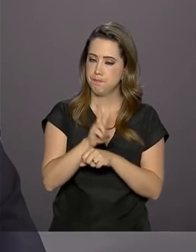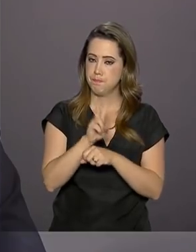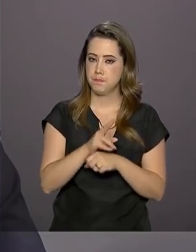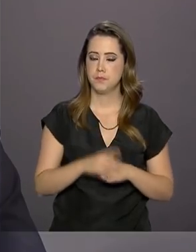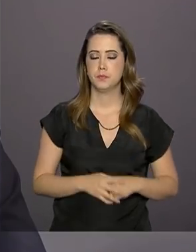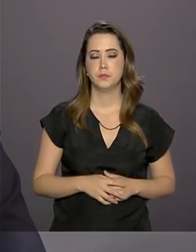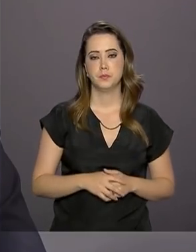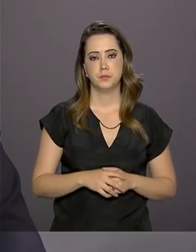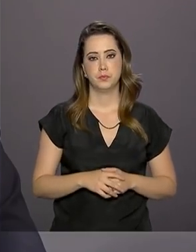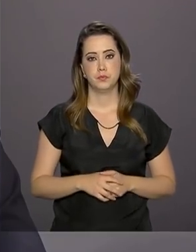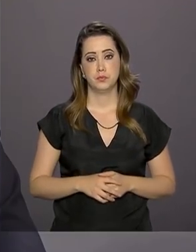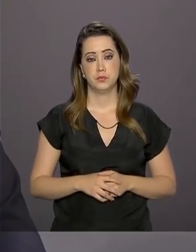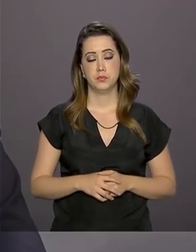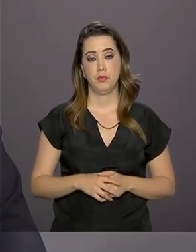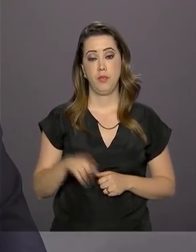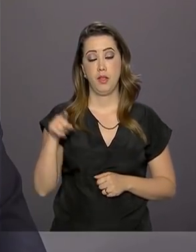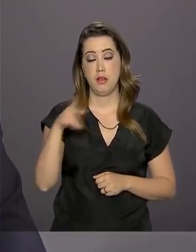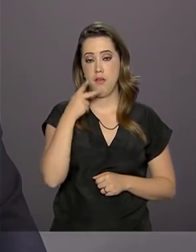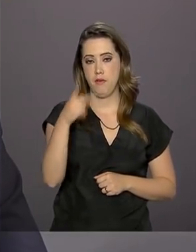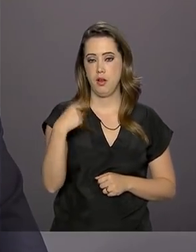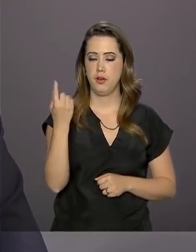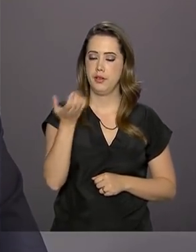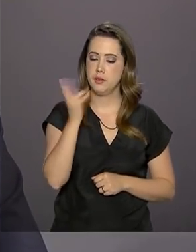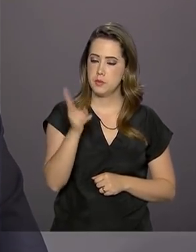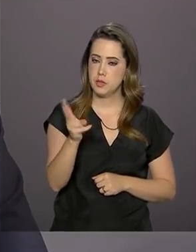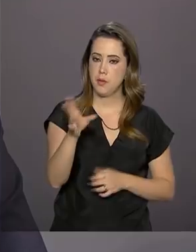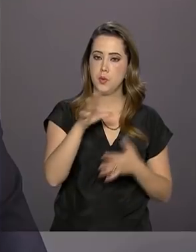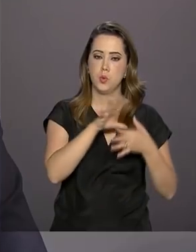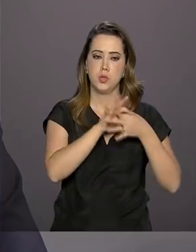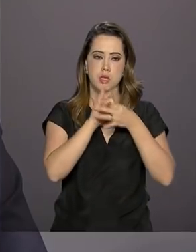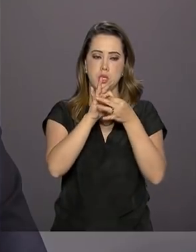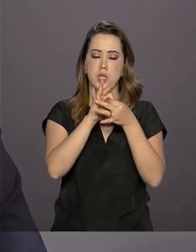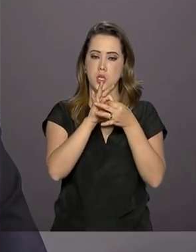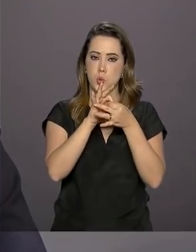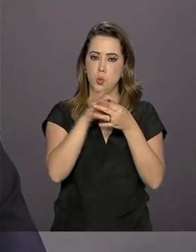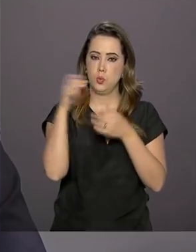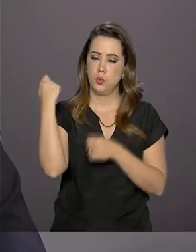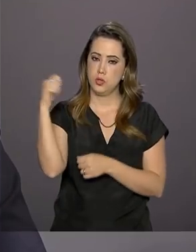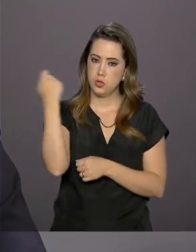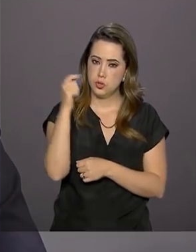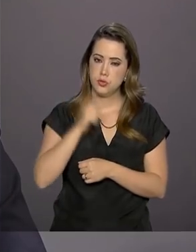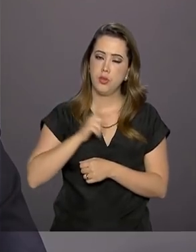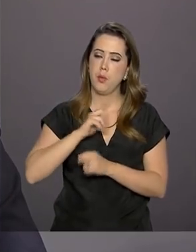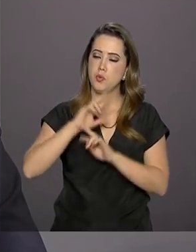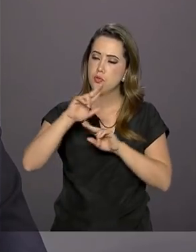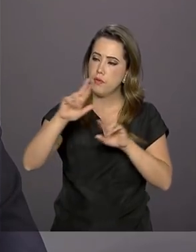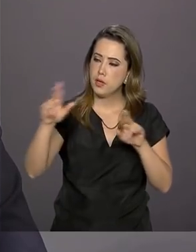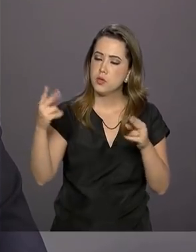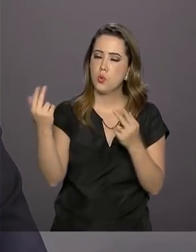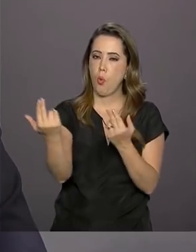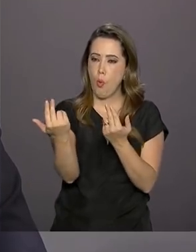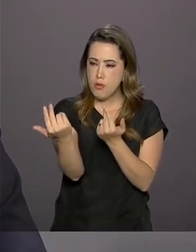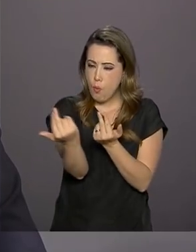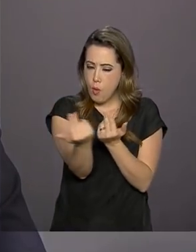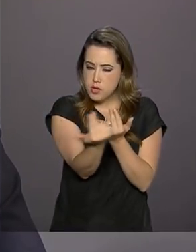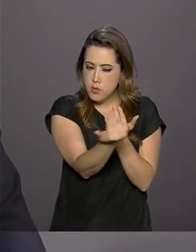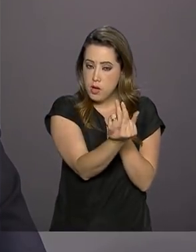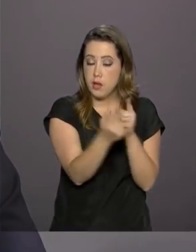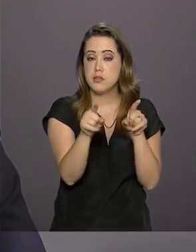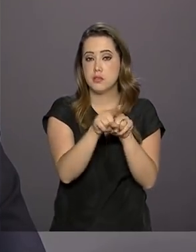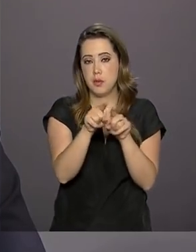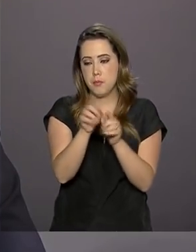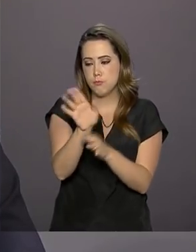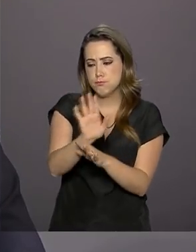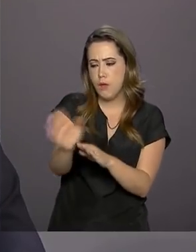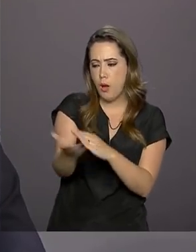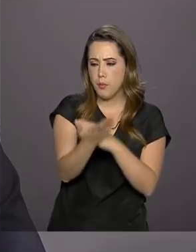Nós queremos cada vez mais integrar com a Argentina. Temos muita coisa em comum. Somos complementares quando se